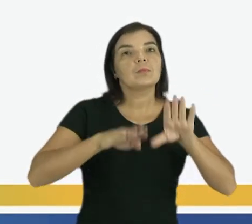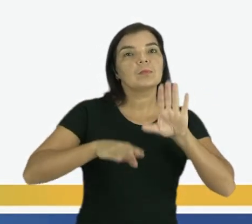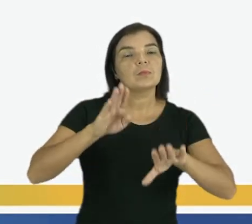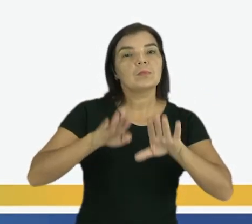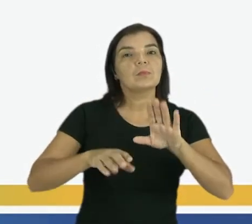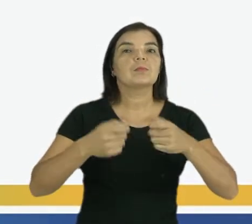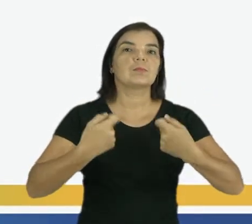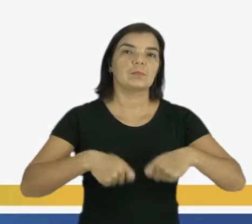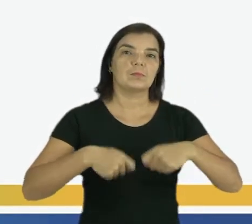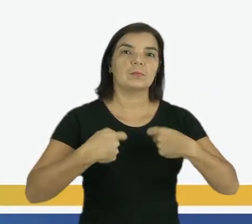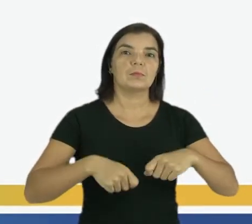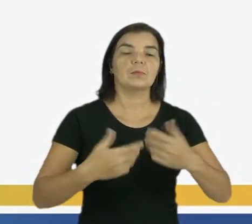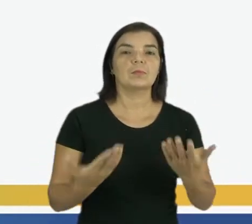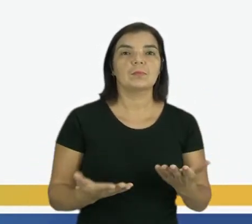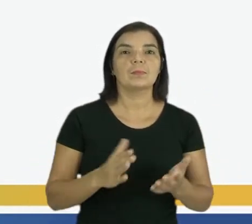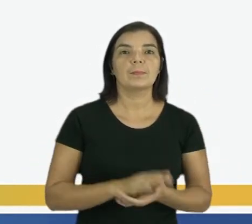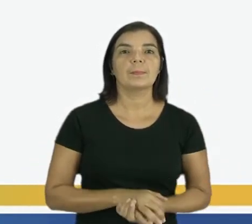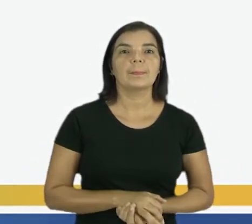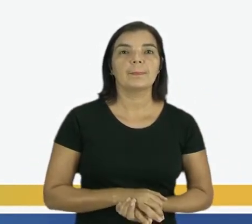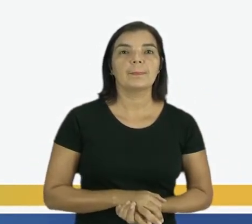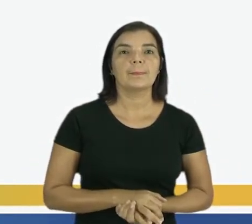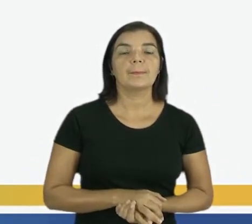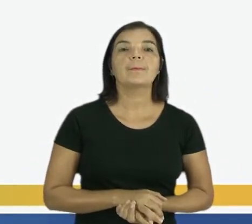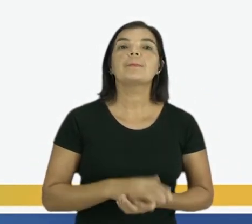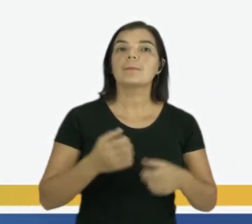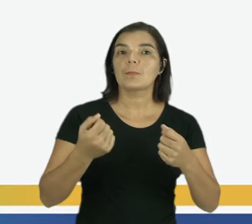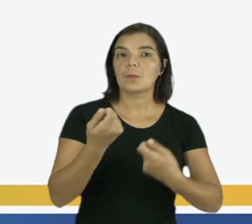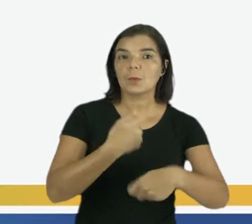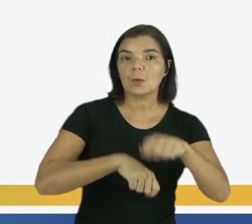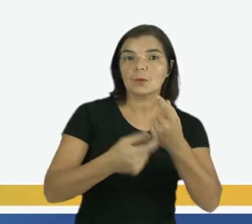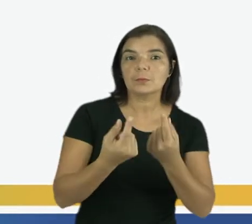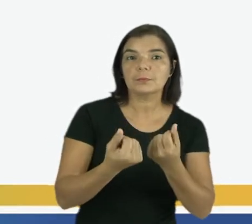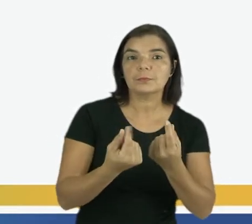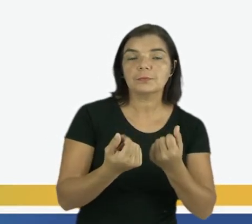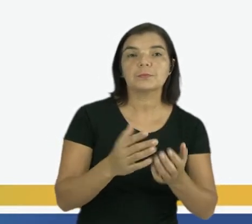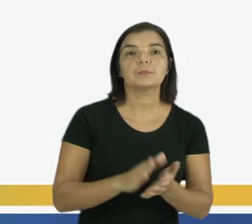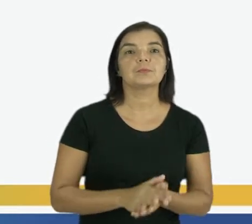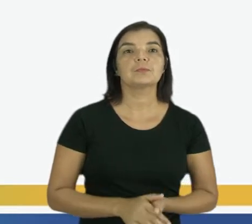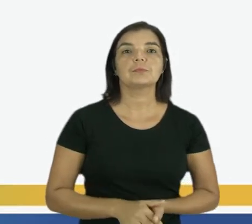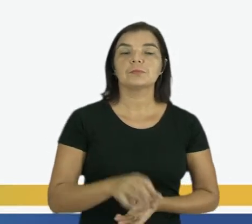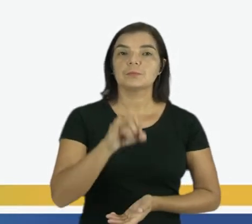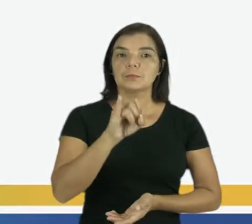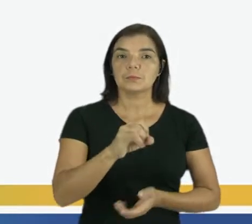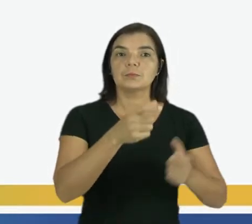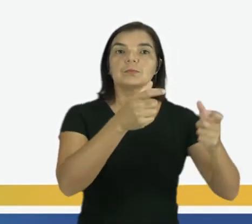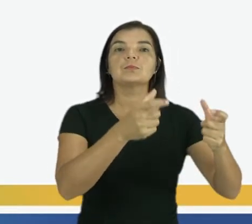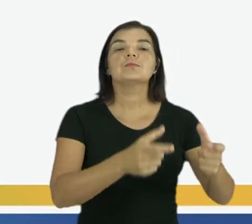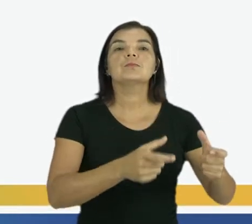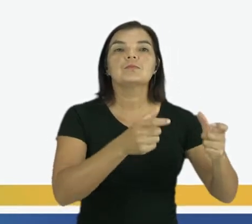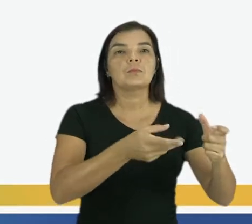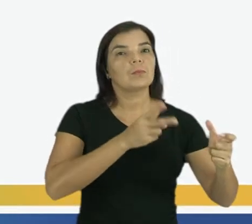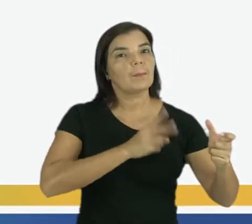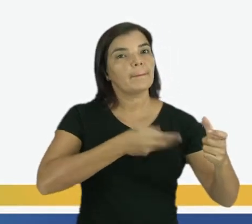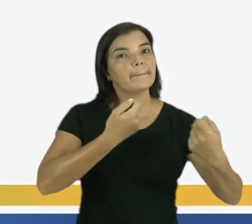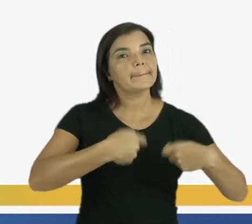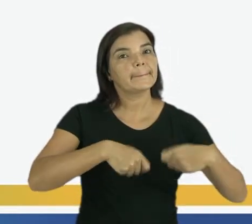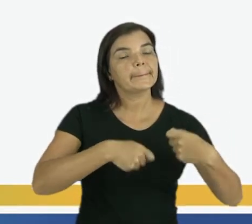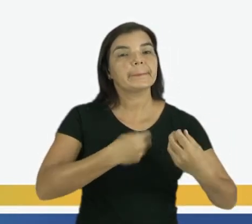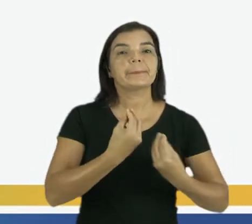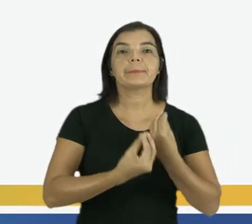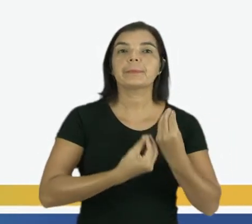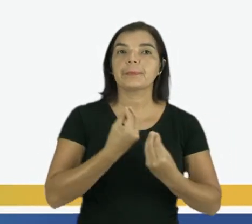com a necessidade, com a necessidade econômica. Se um lugar precisa